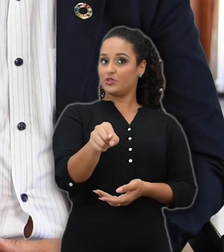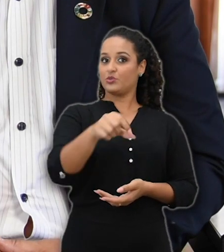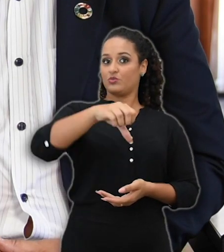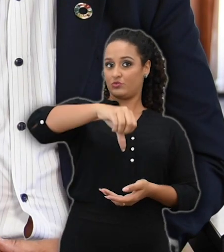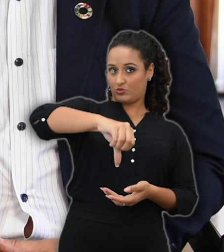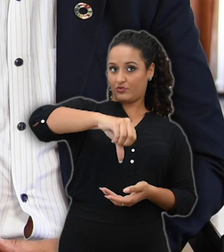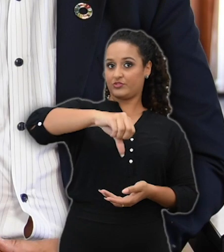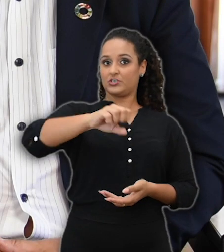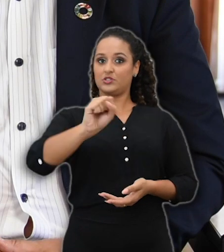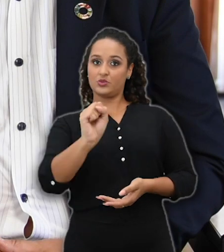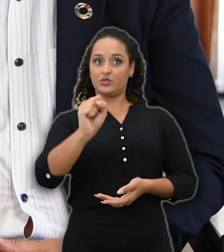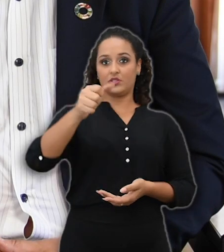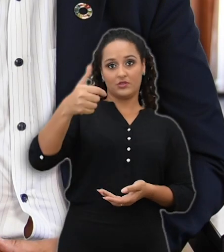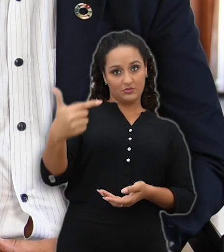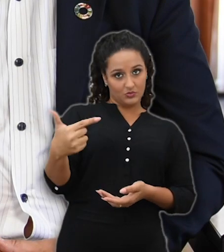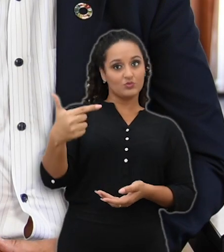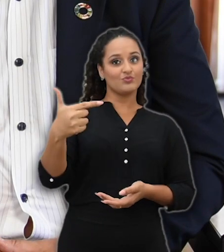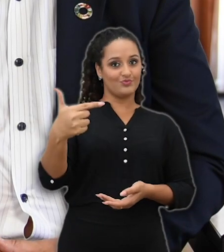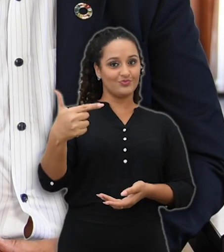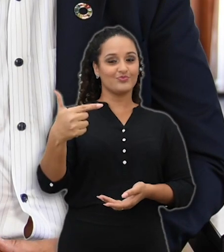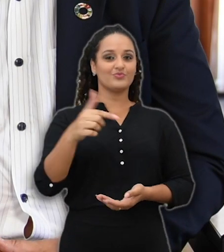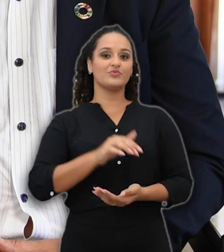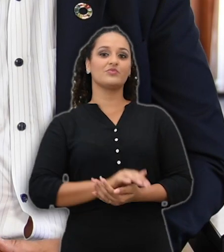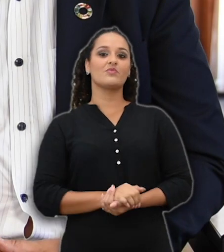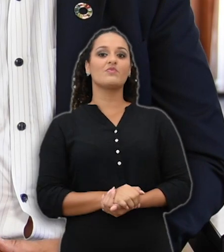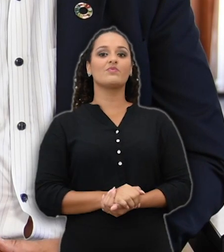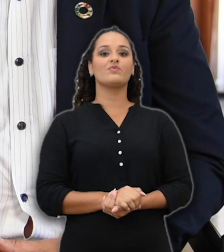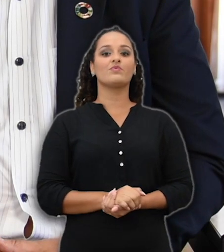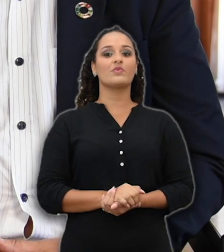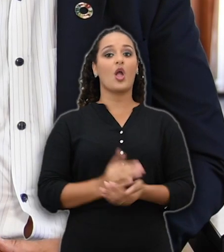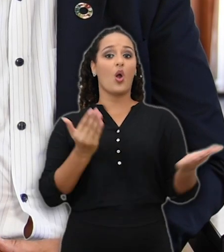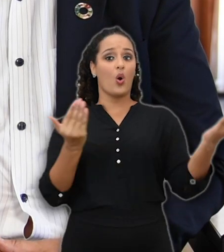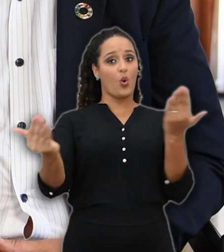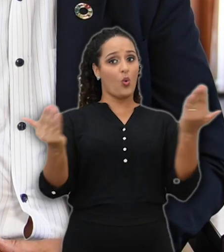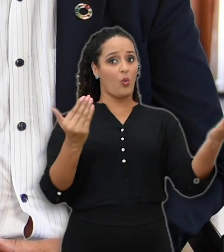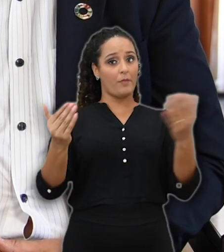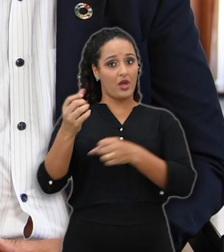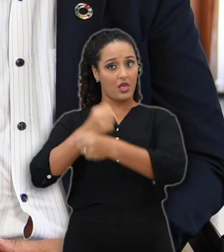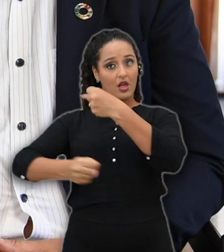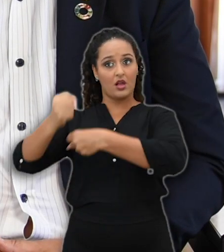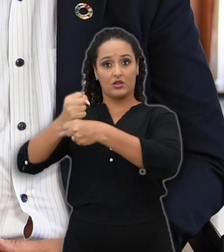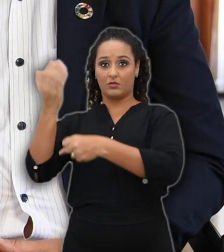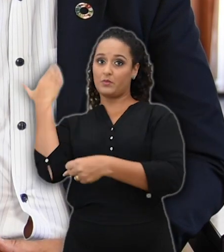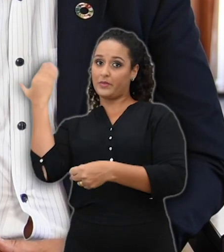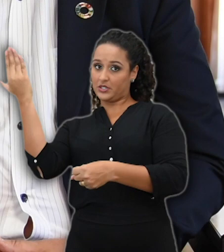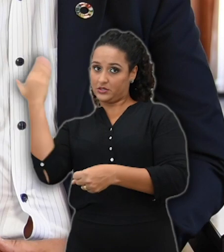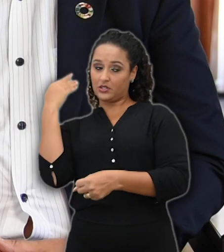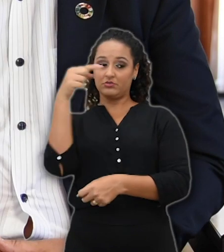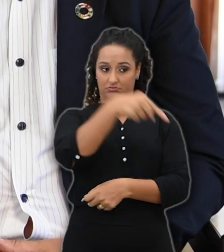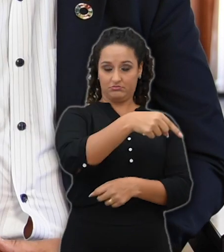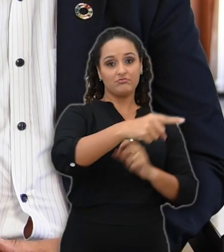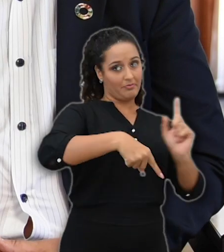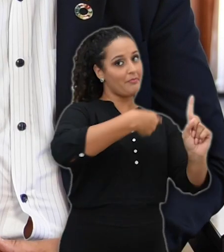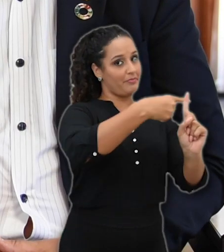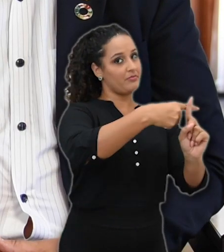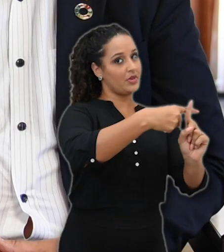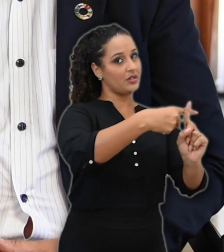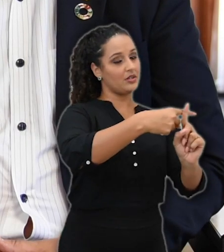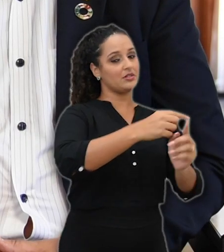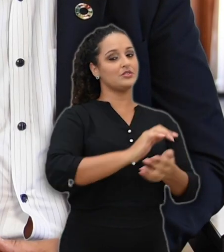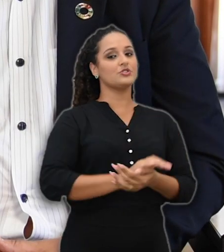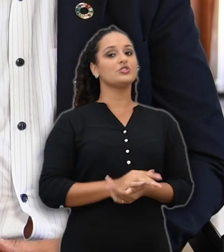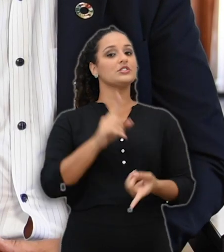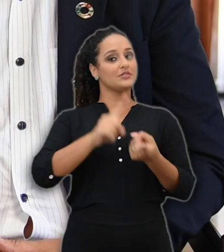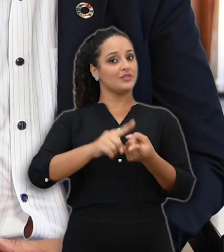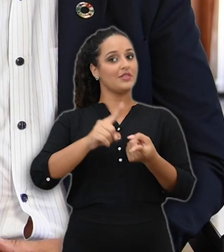disponibilizadas para a comunidade é de 6.982 vagas. Houve um acréscimo de